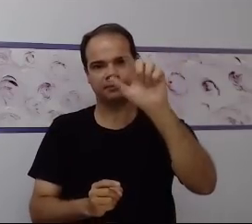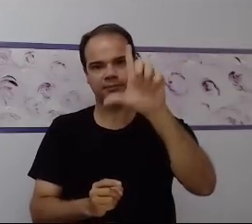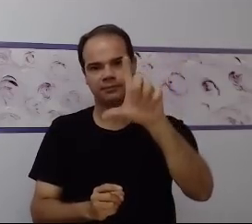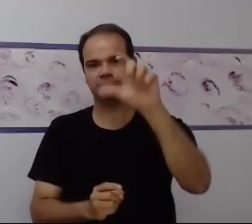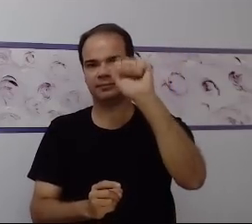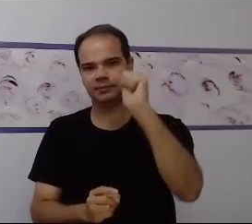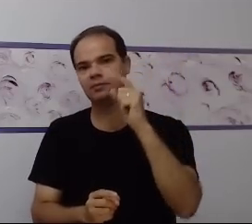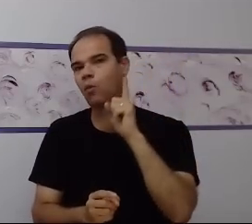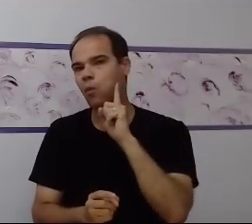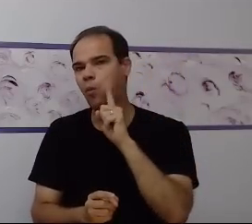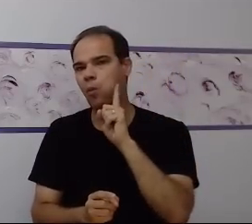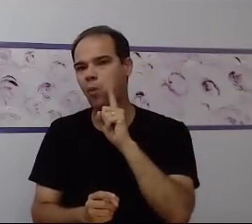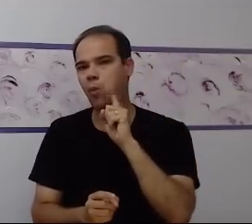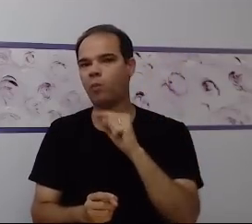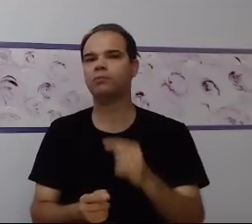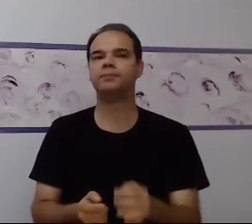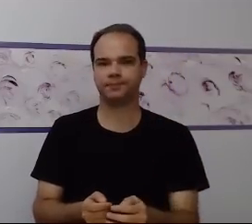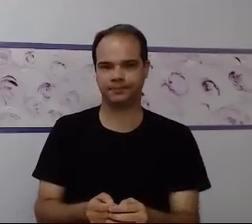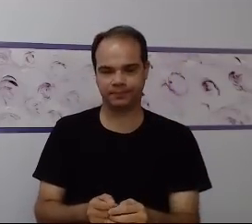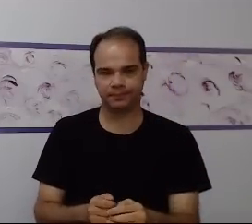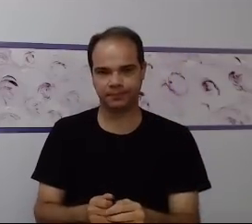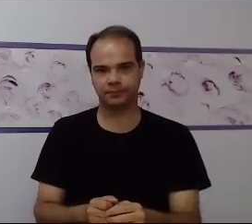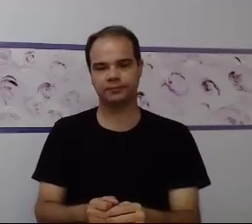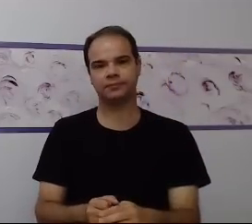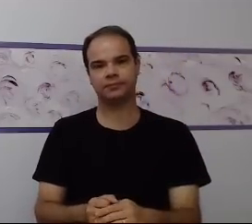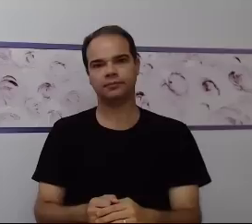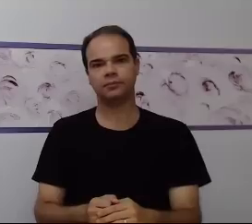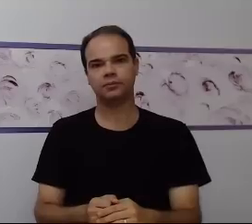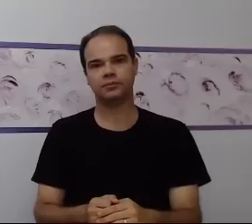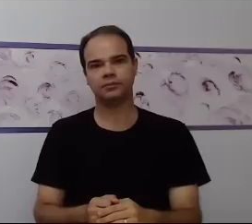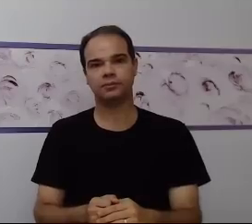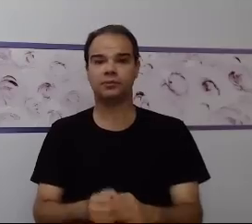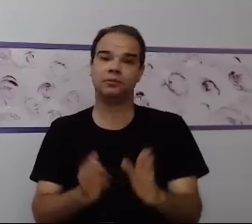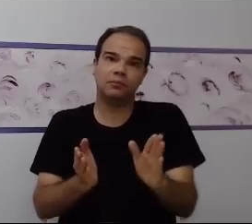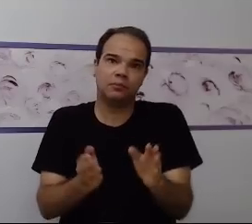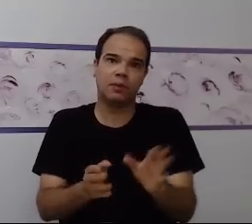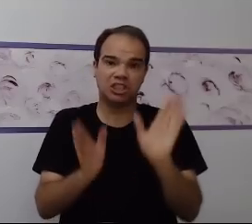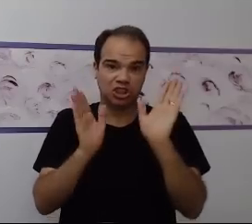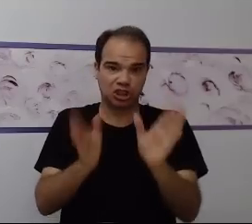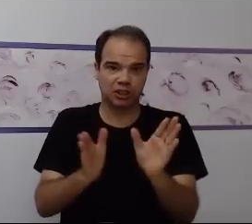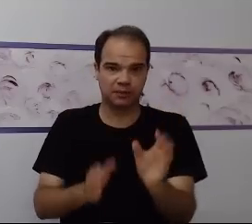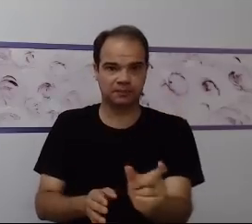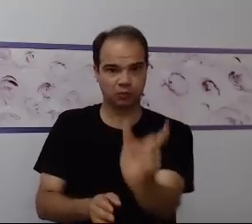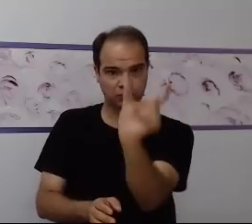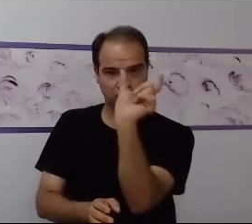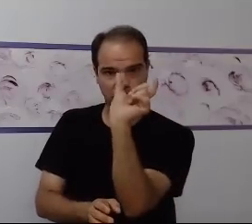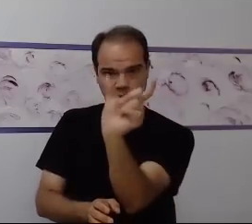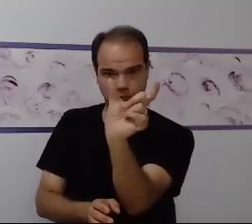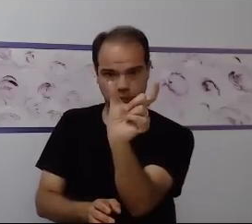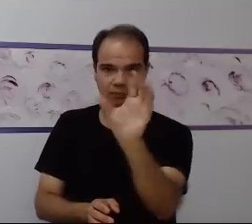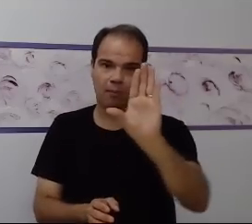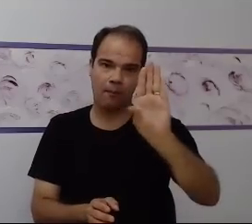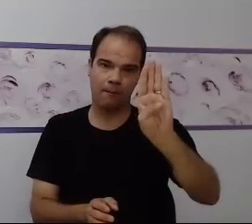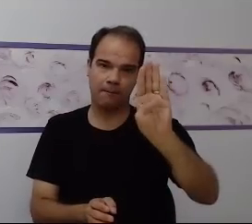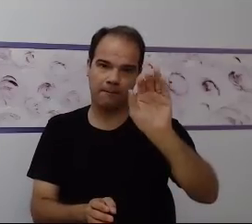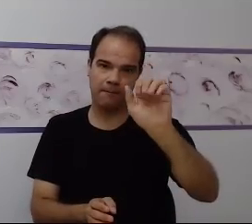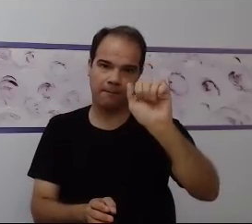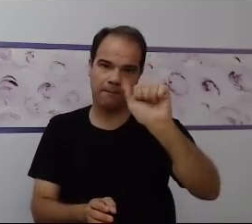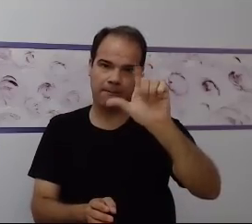sua resposta de aprendizado. Então, se eu já tenho essa criança que leu bala,